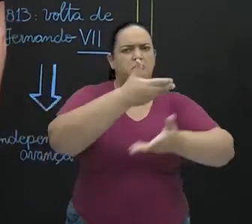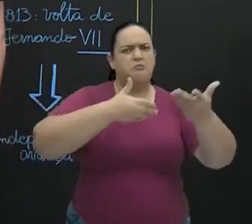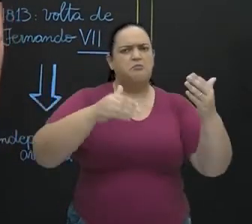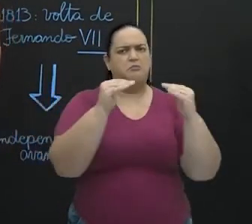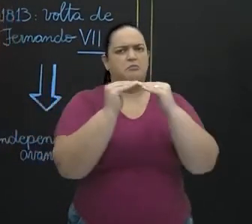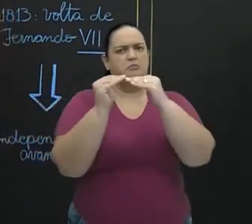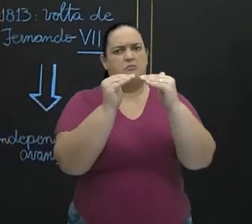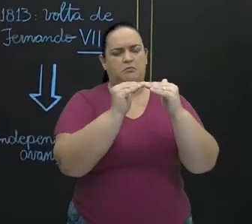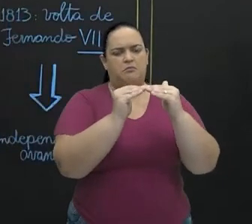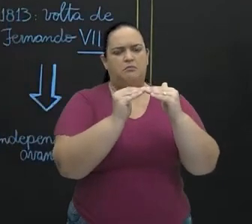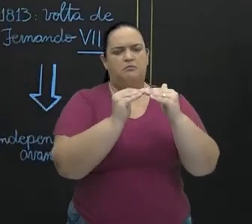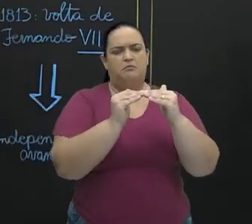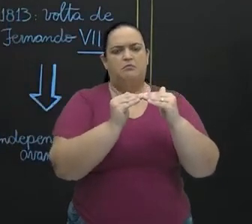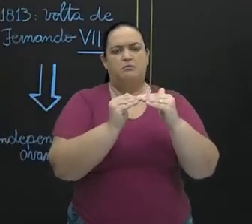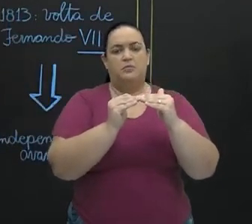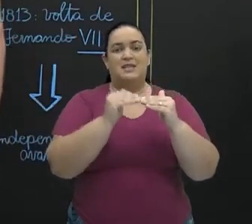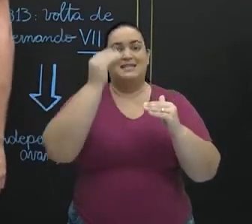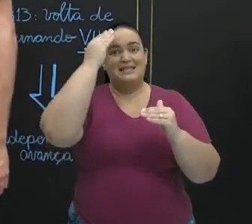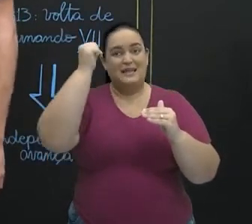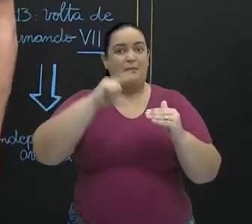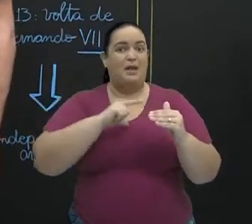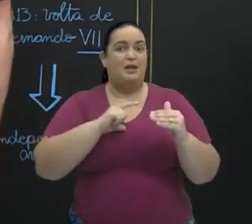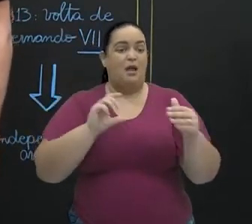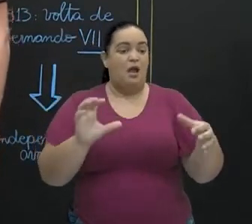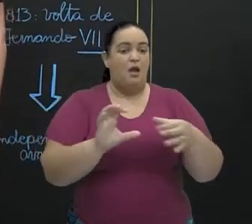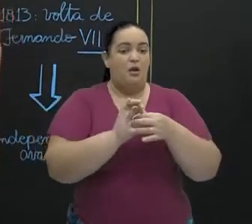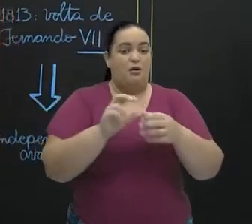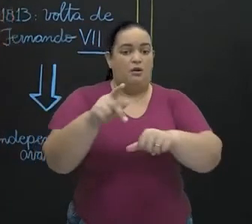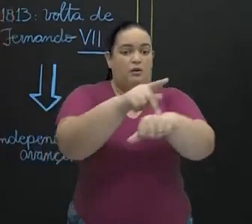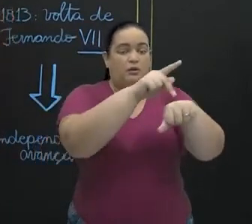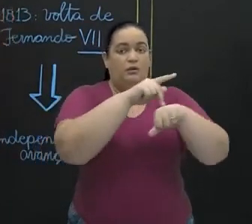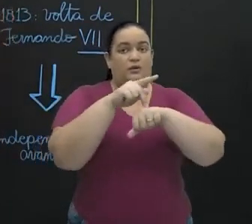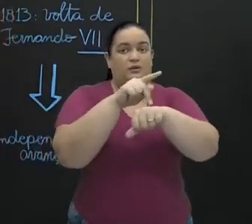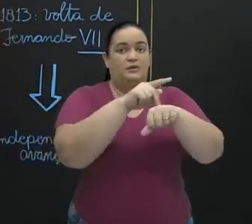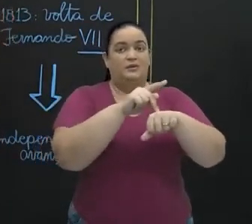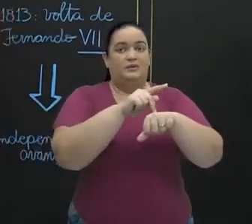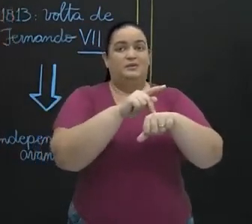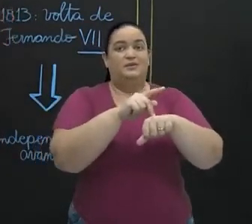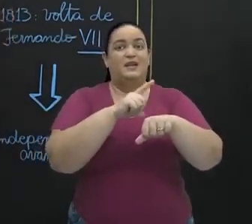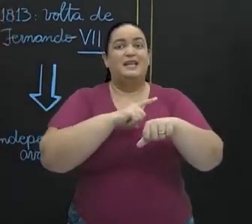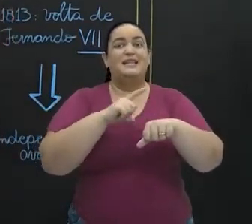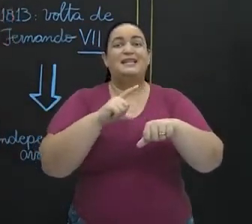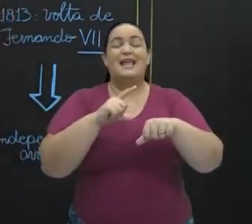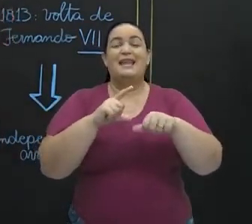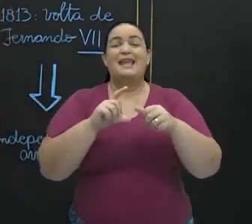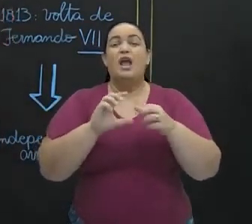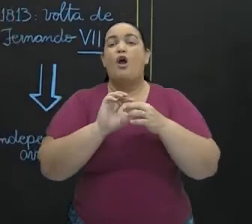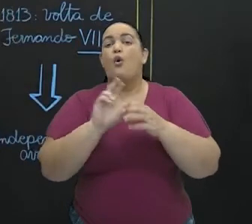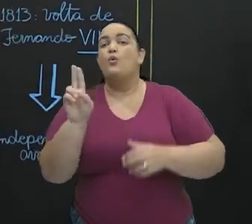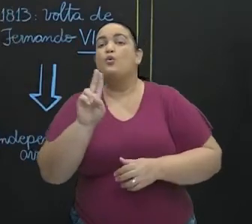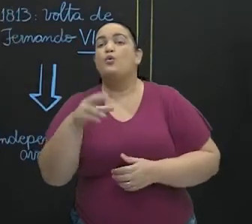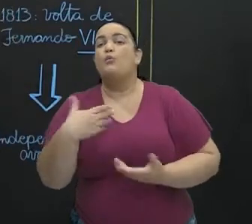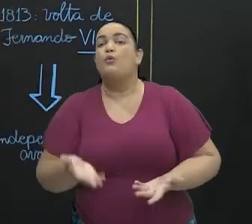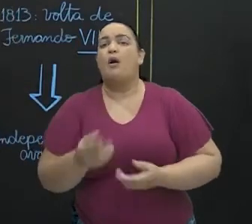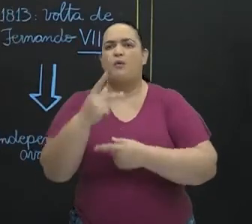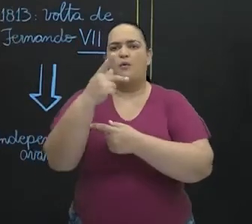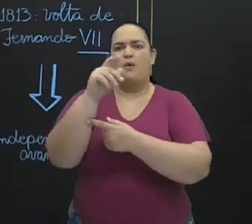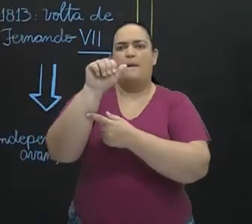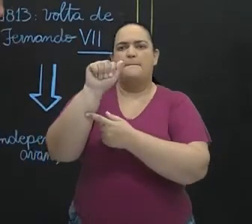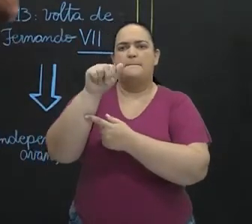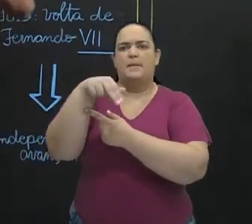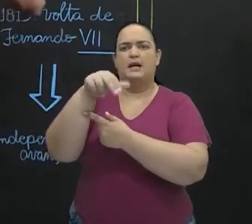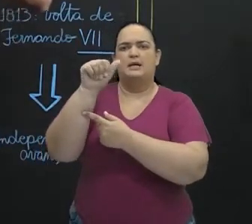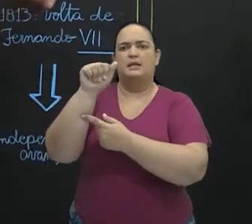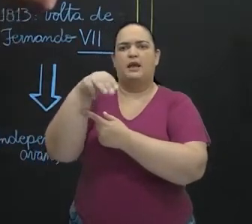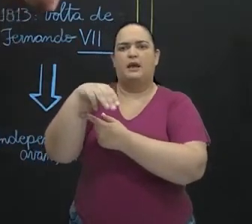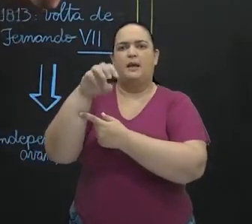Essa união de países diferentes da América ficaria conhecida com o nome de pan-americanismo. Tem